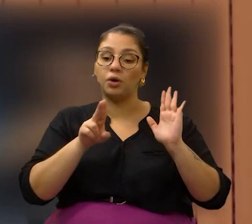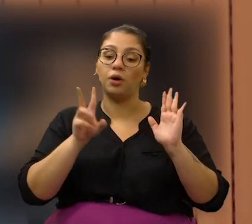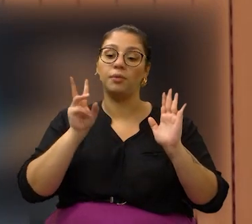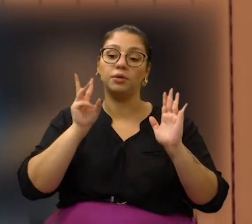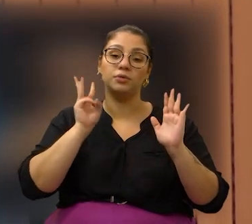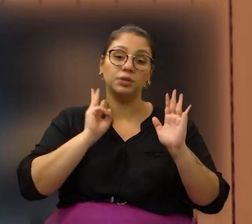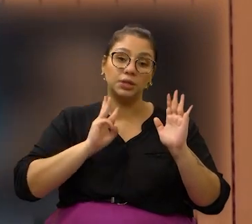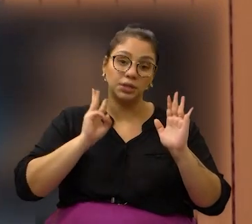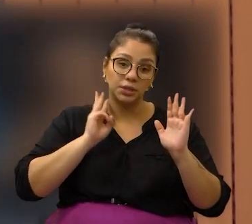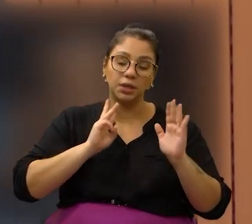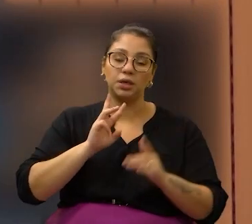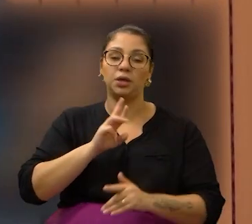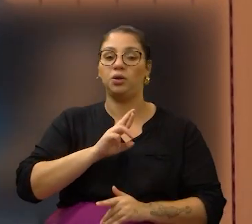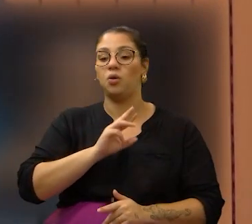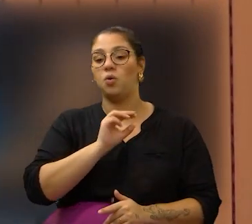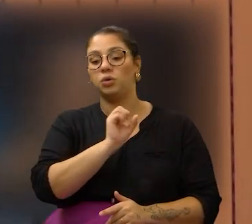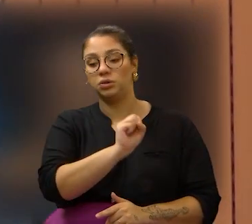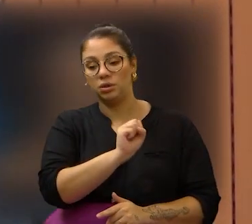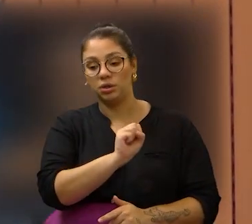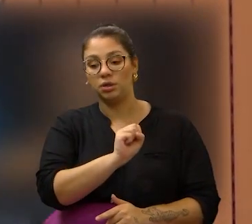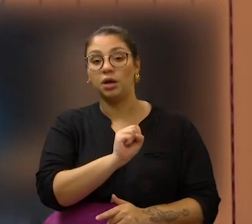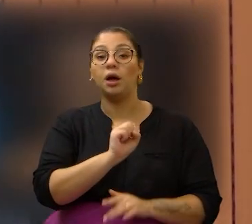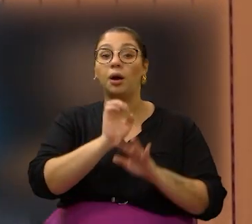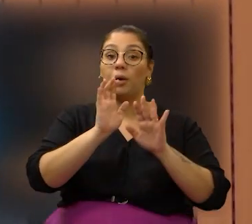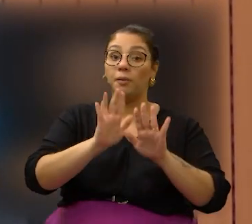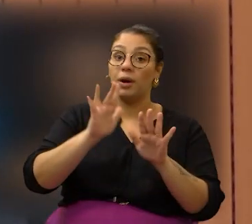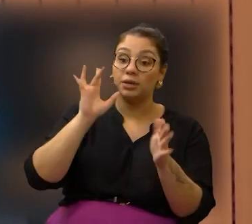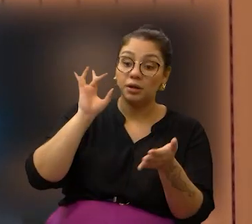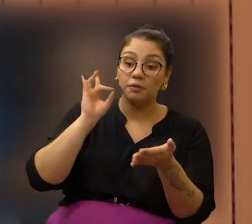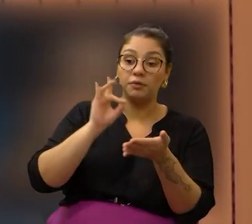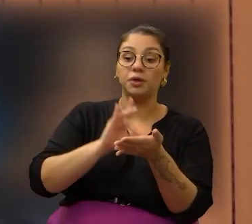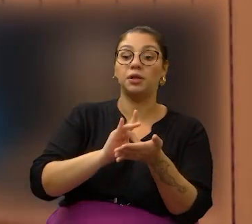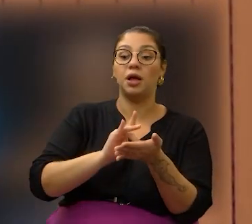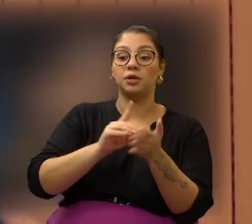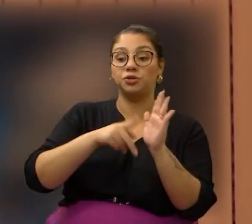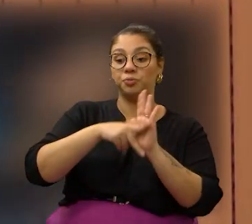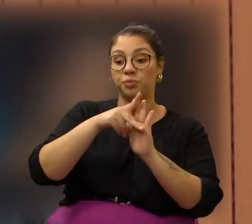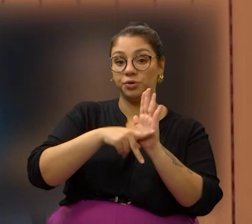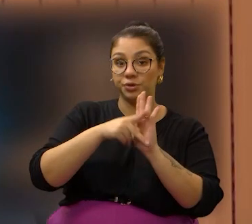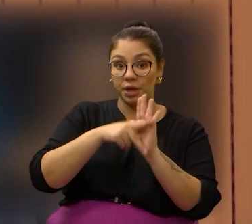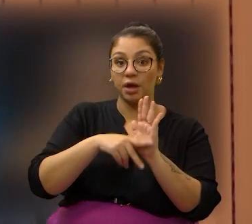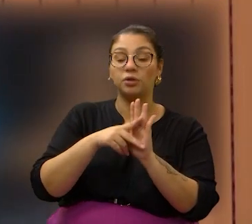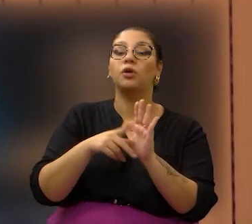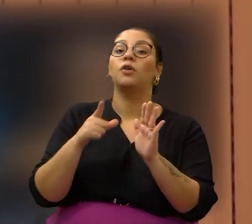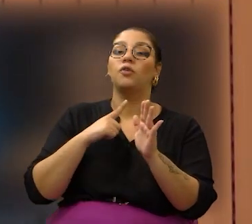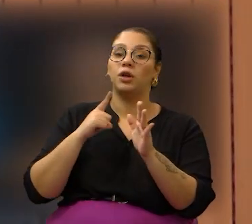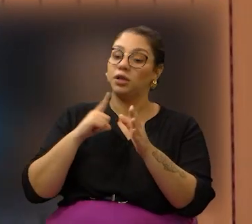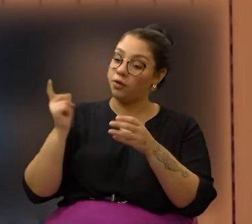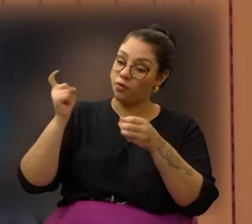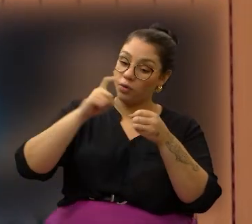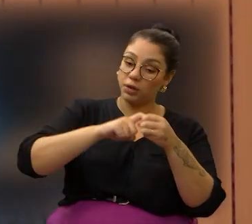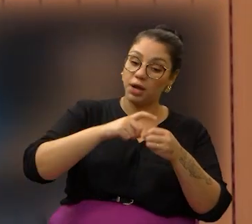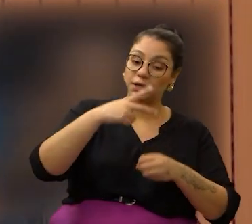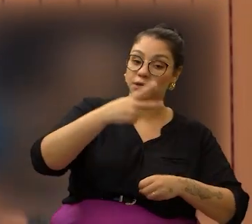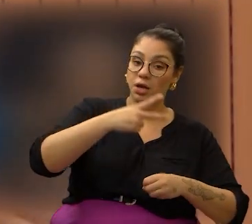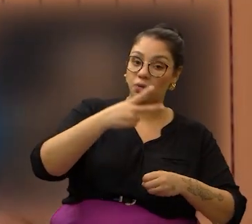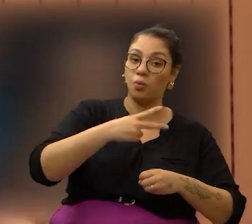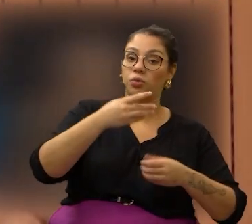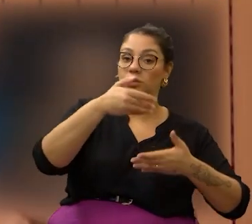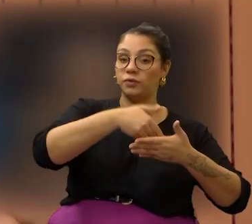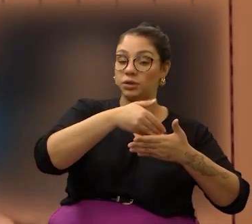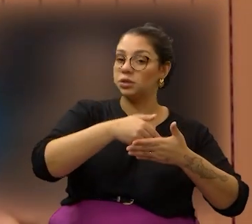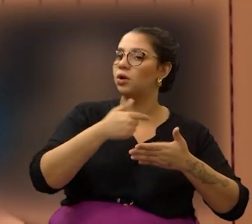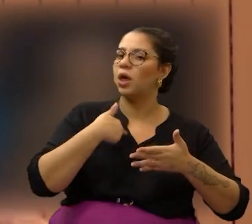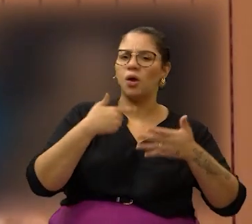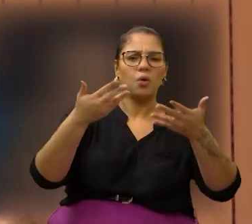do vereador Cecílio Santos e Luiz Rocine, mas, na verdade, esse projeto, quando ele voltar para a segunda votação, eu convidei